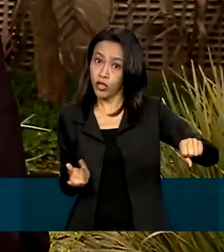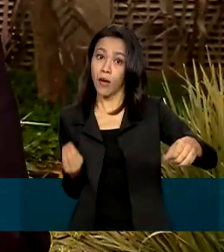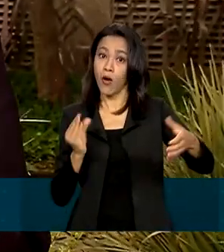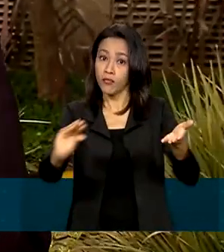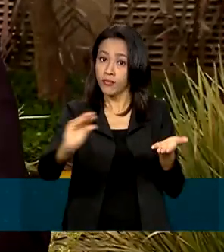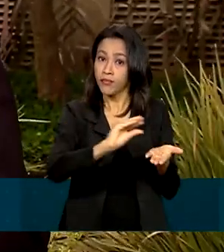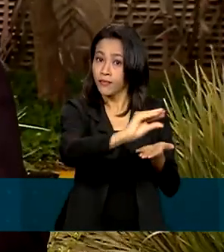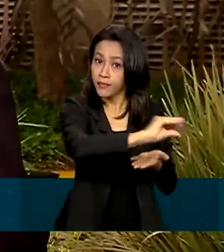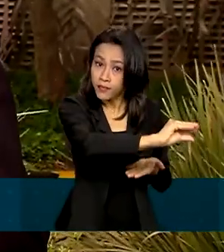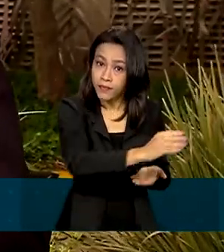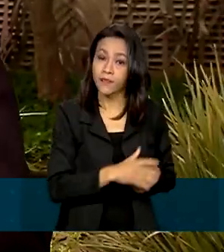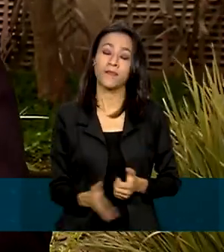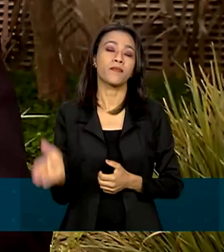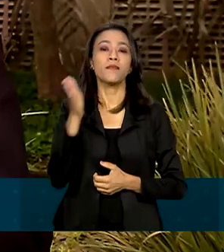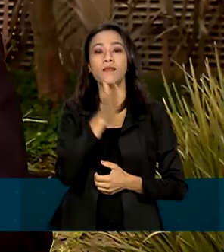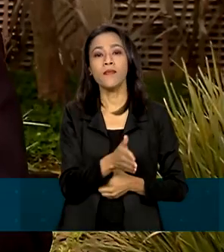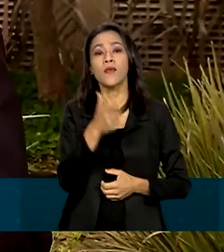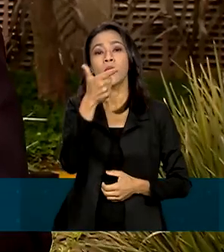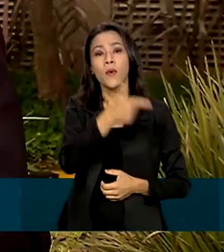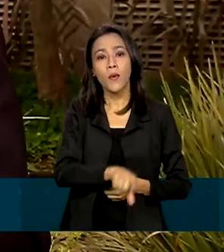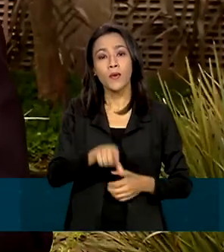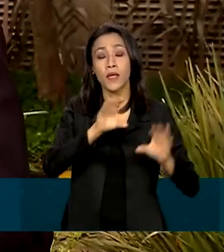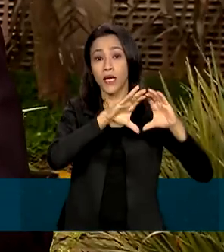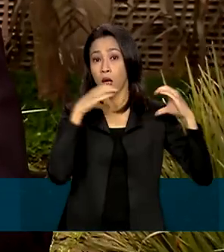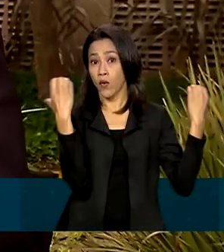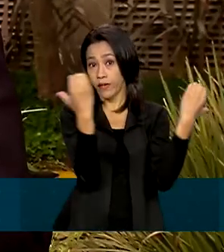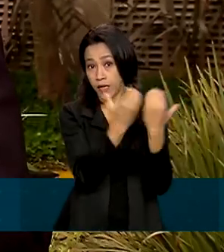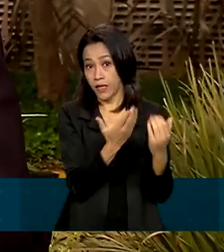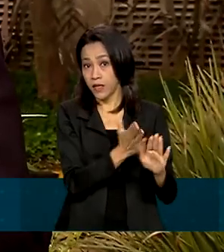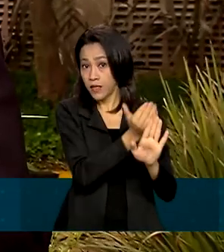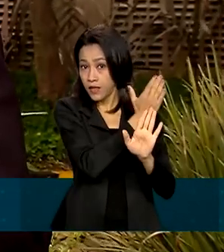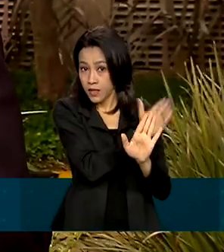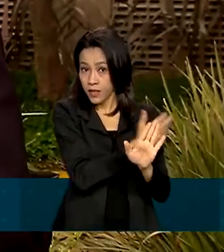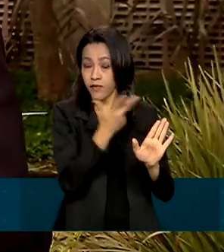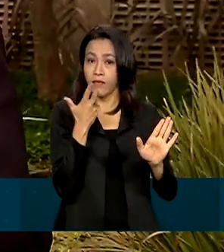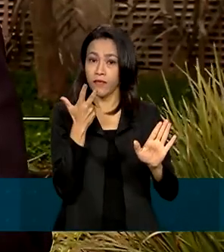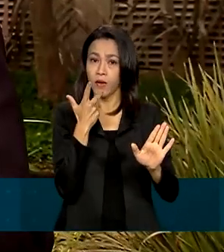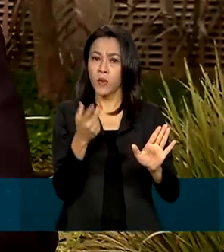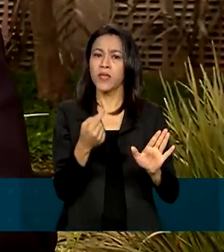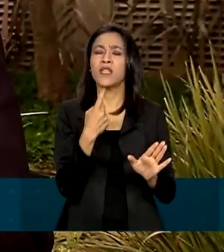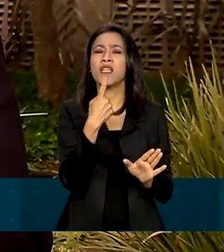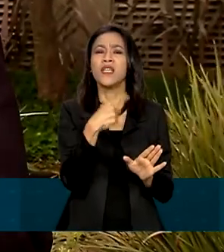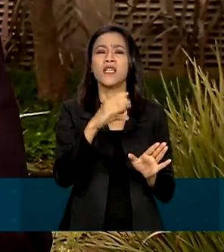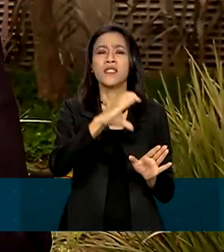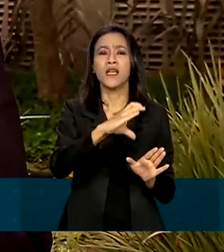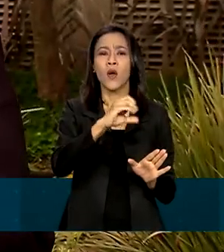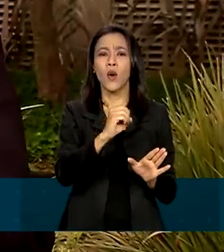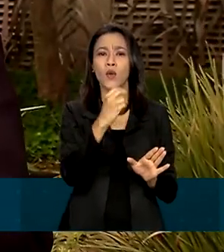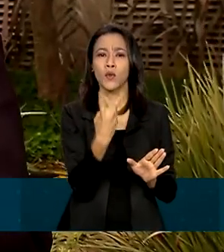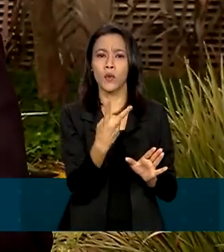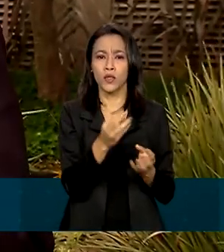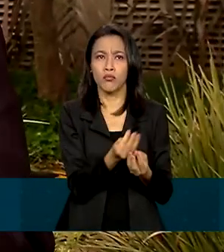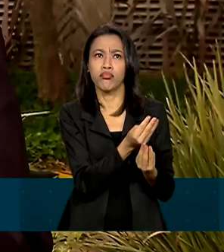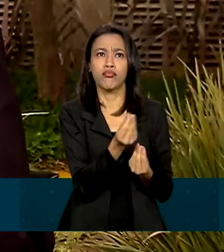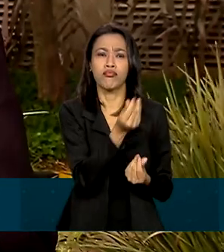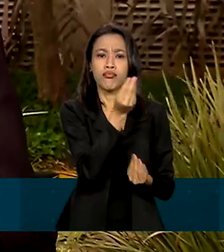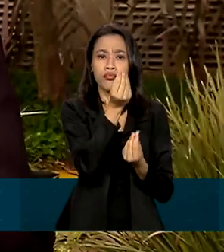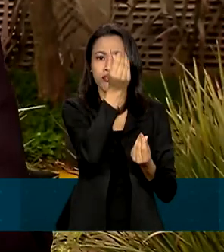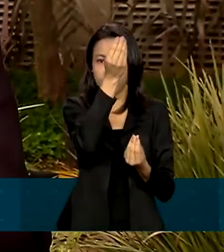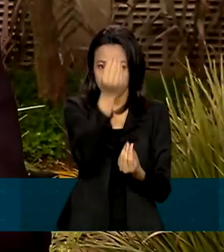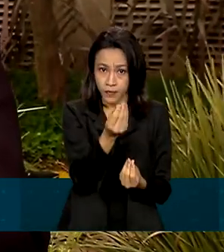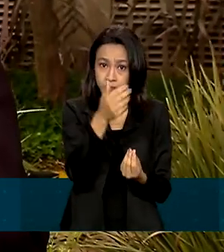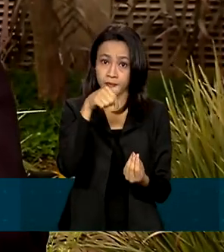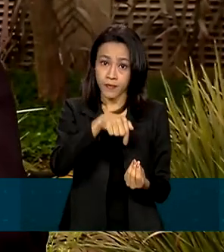passado na conferência em Glasgow, que indica que a redução de emissões globais de carbono indica uma redução de 45%